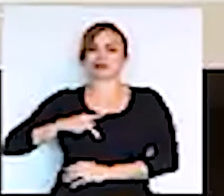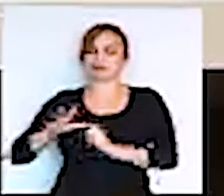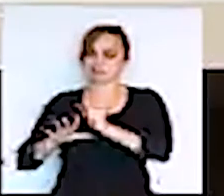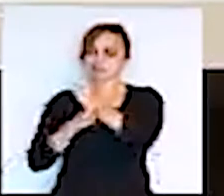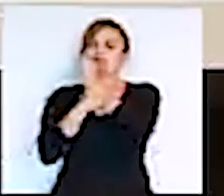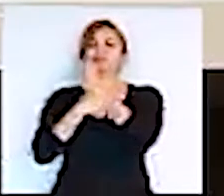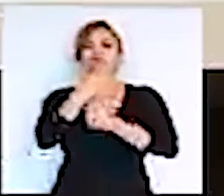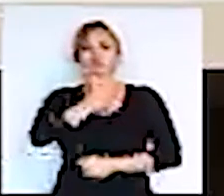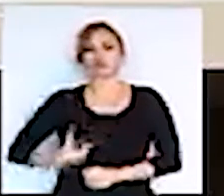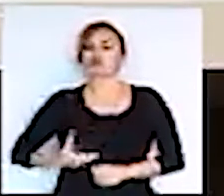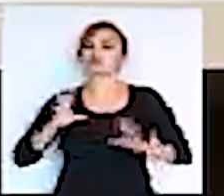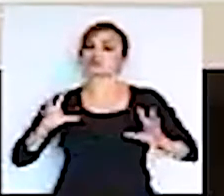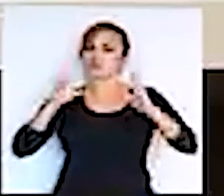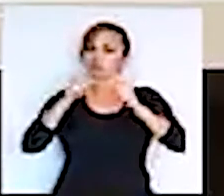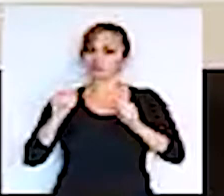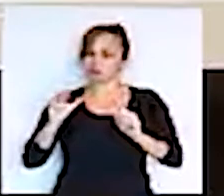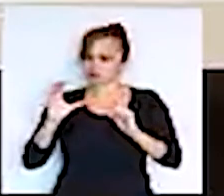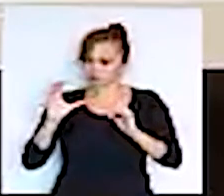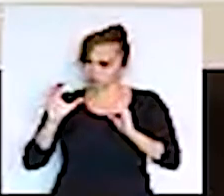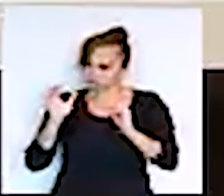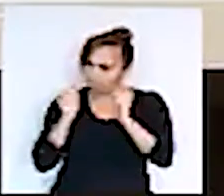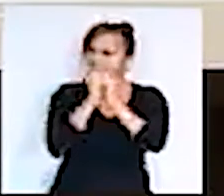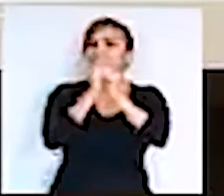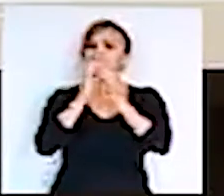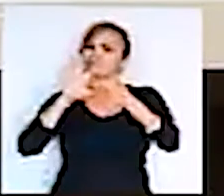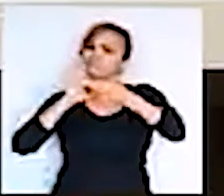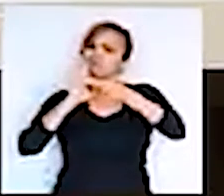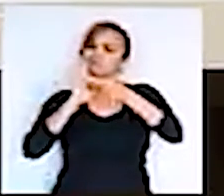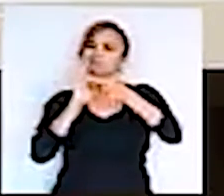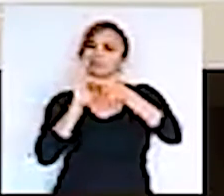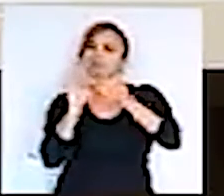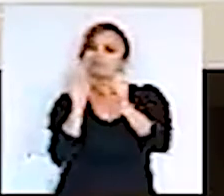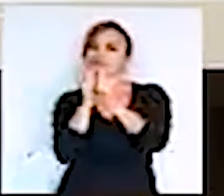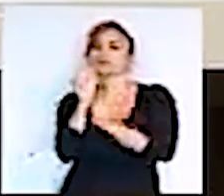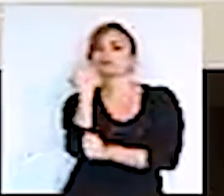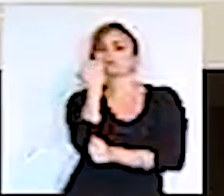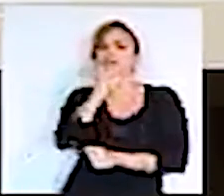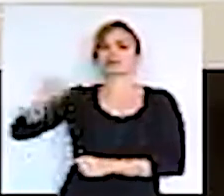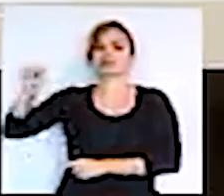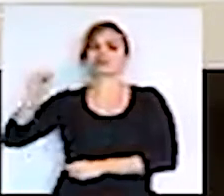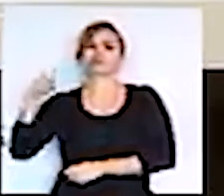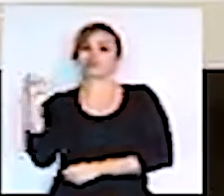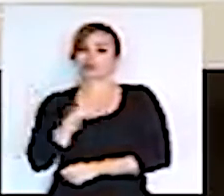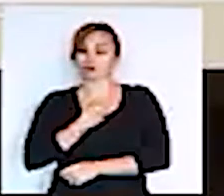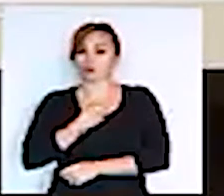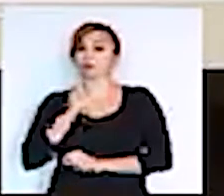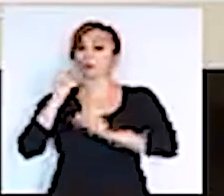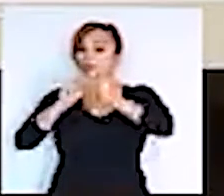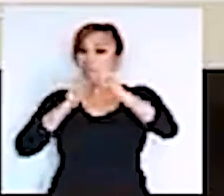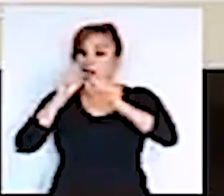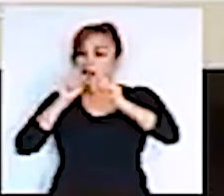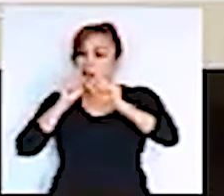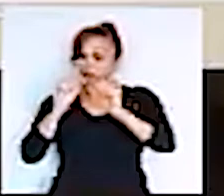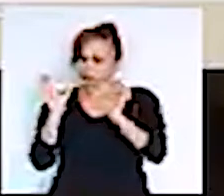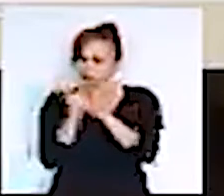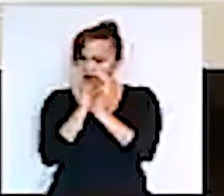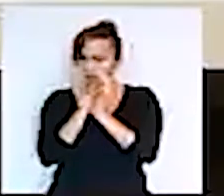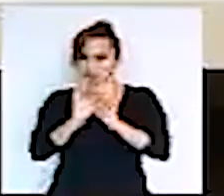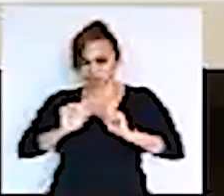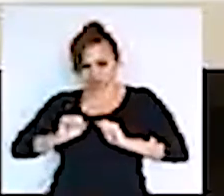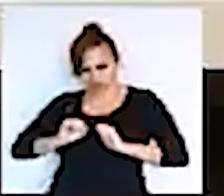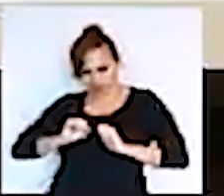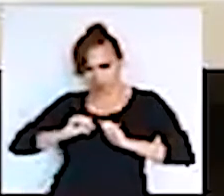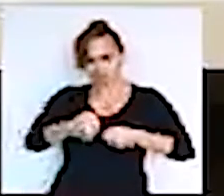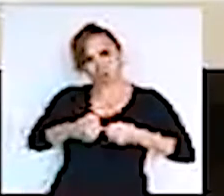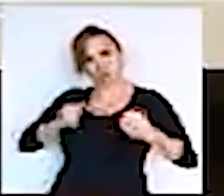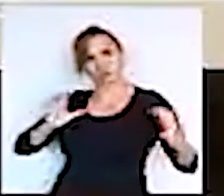Defensoria Pública, todos unidos junto também com a Assembleia Legislativa, para que nós venhamos então formar o